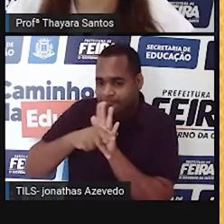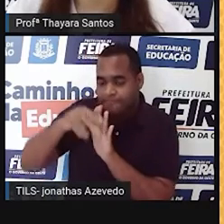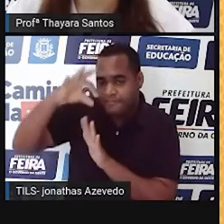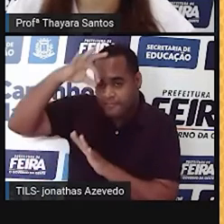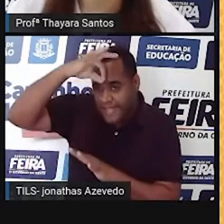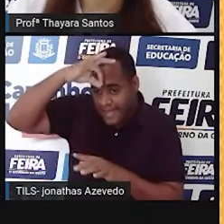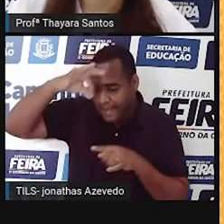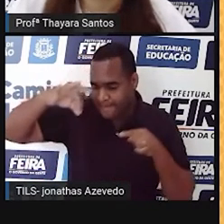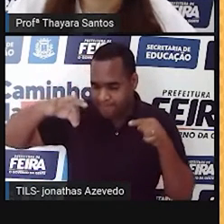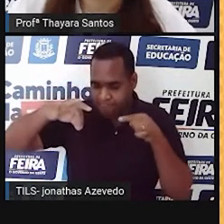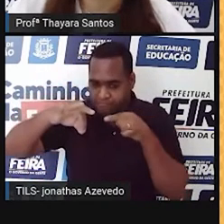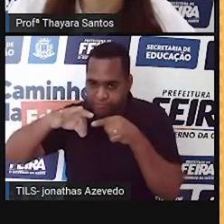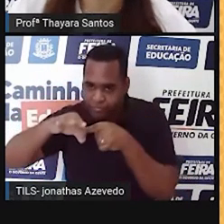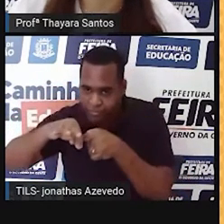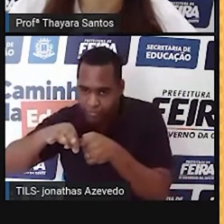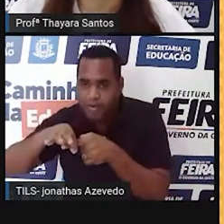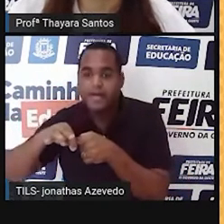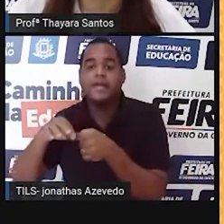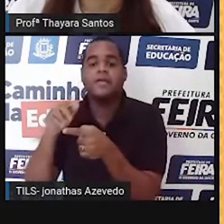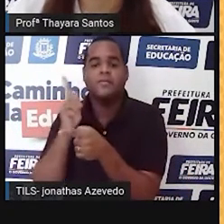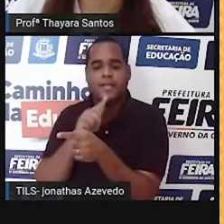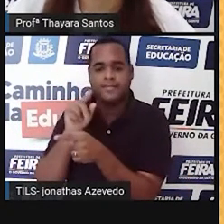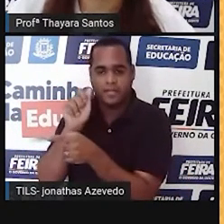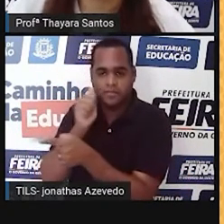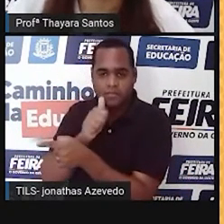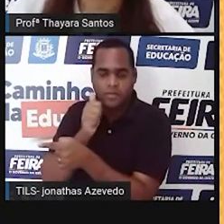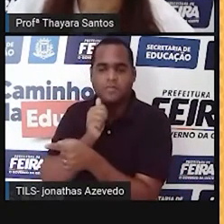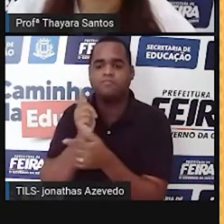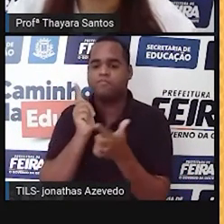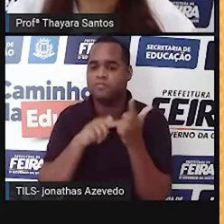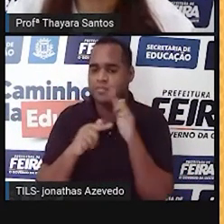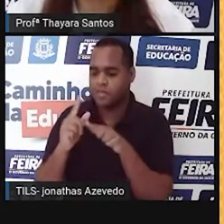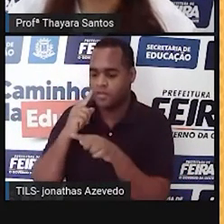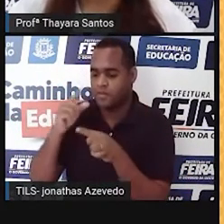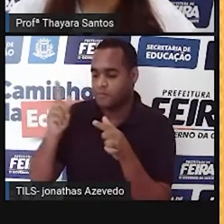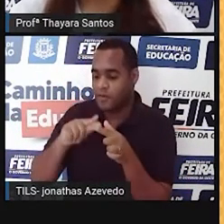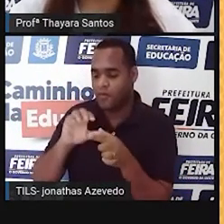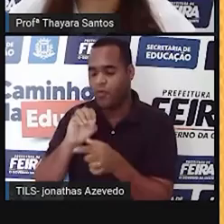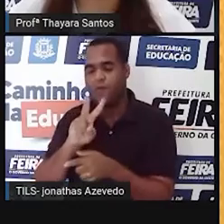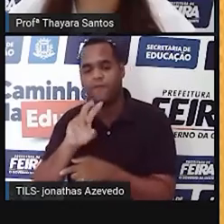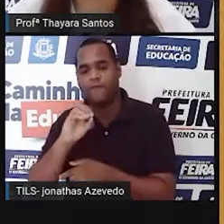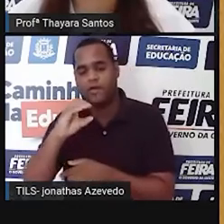espermatozoide dentro do corpo feminino consiga encontrar o ovócito.